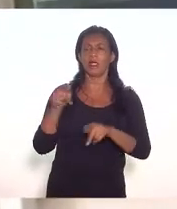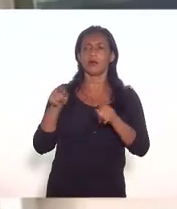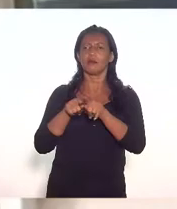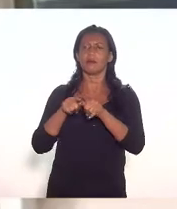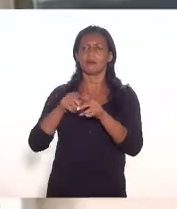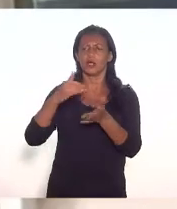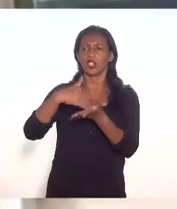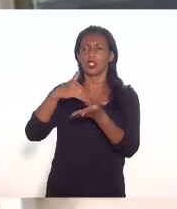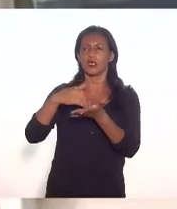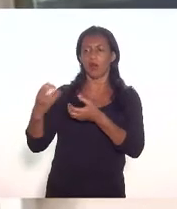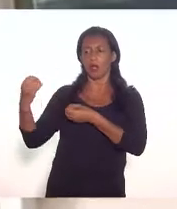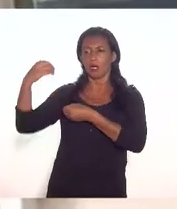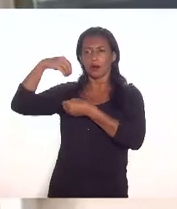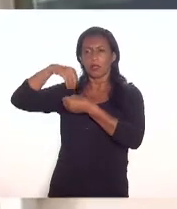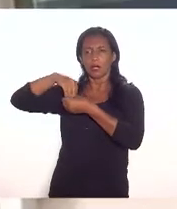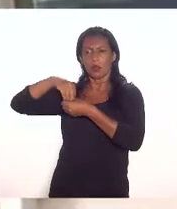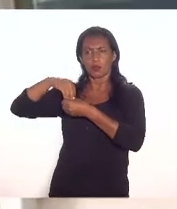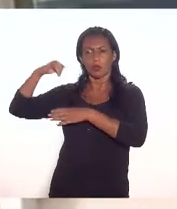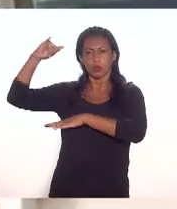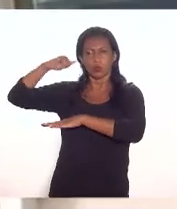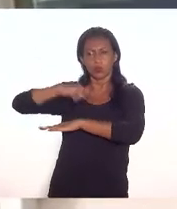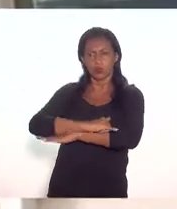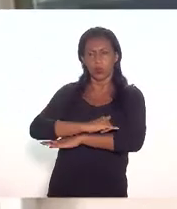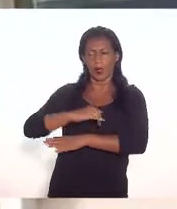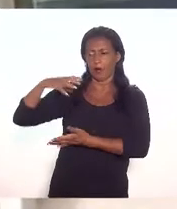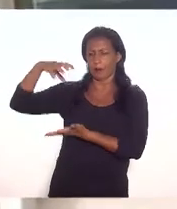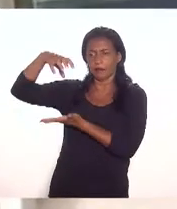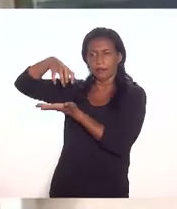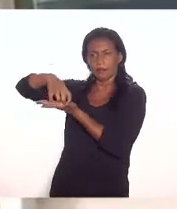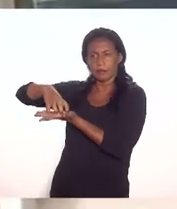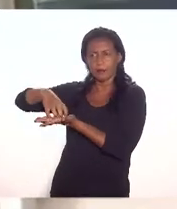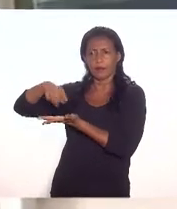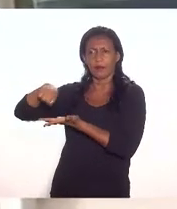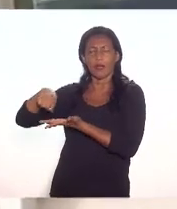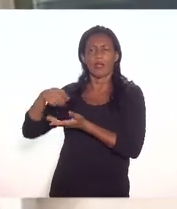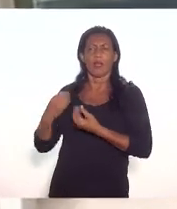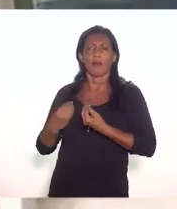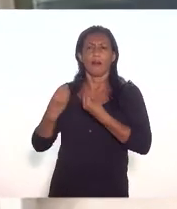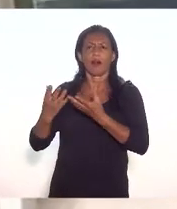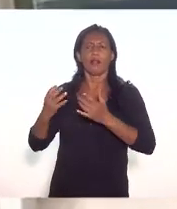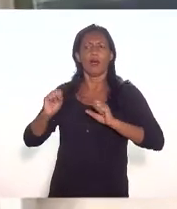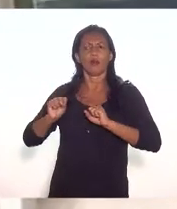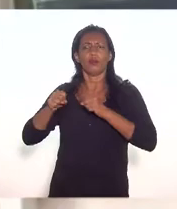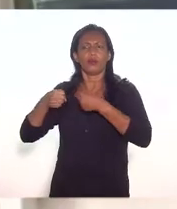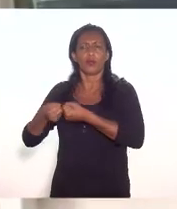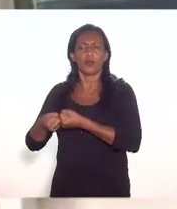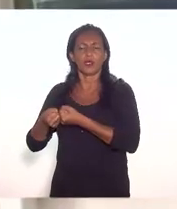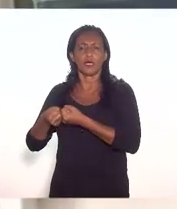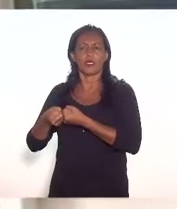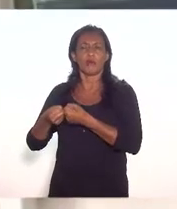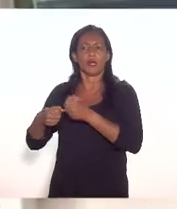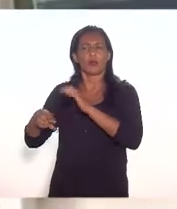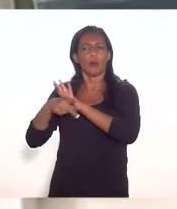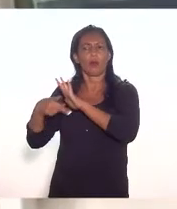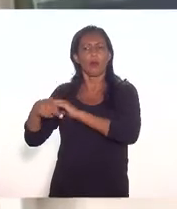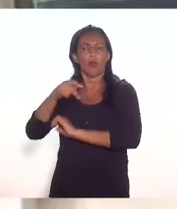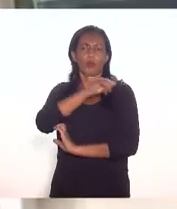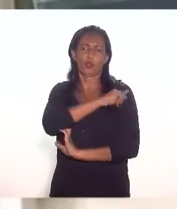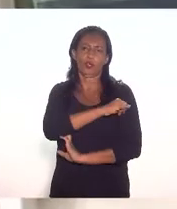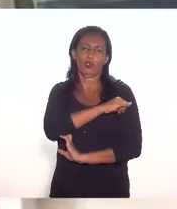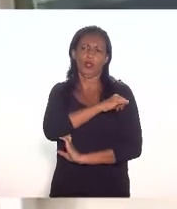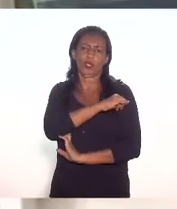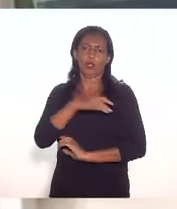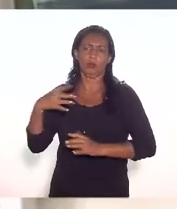aeroporto acho que é a nossa contribuição para trazer o fortalecimento da conectividade do Rio de Janeiro que vai